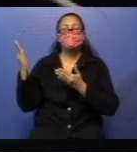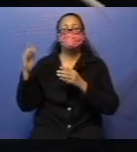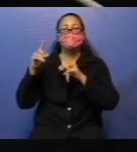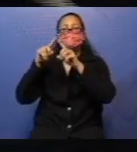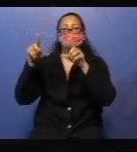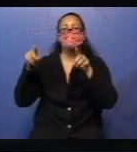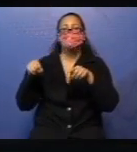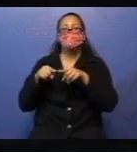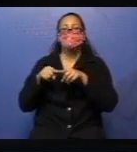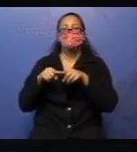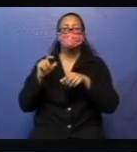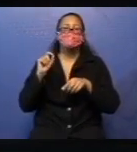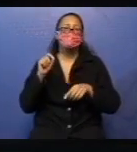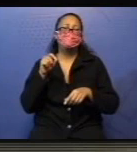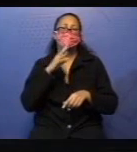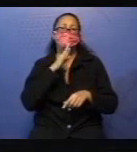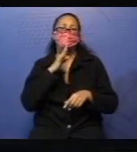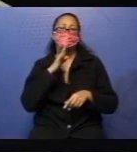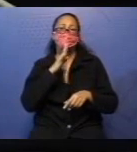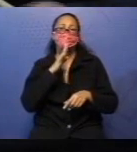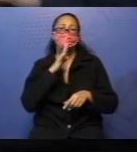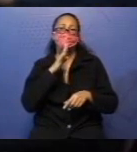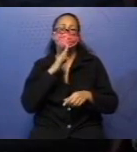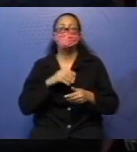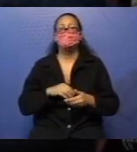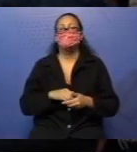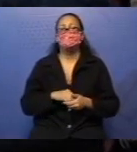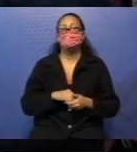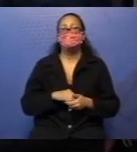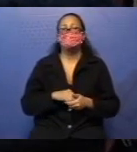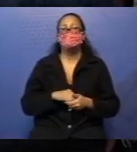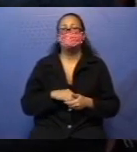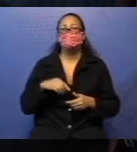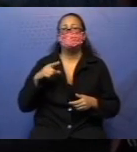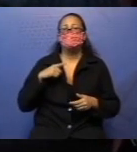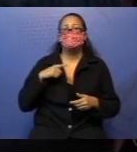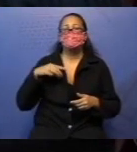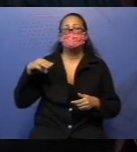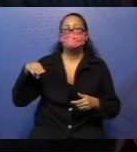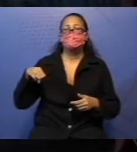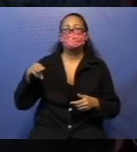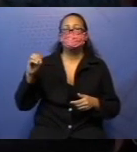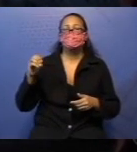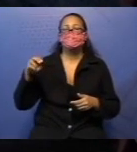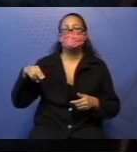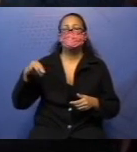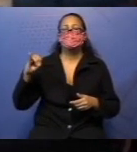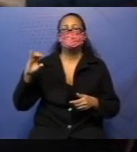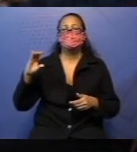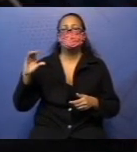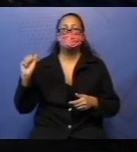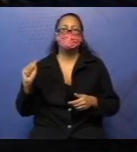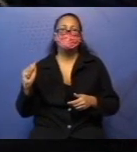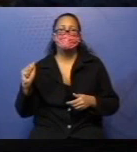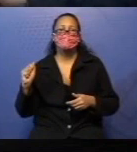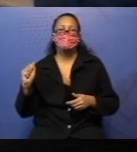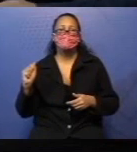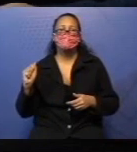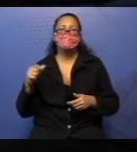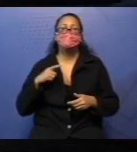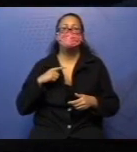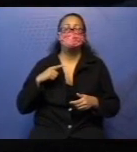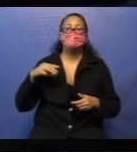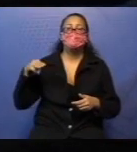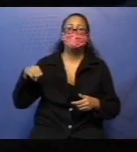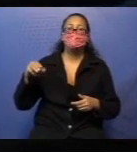Quem conhecia essa historinha? Aparece assim, olha. A Mônica, a Magali. Essa aqui, essa personagem,